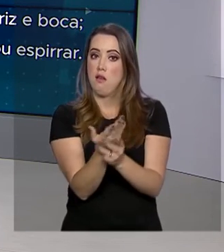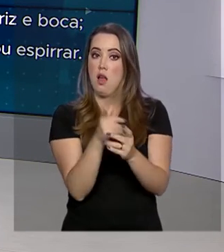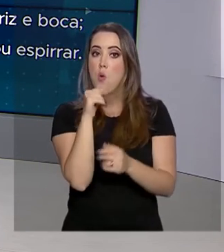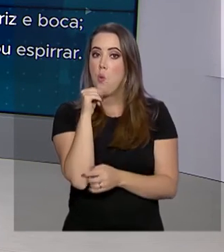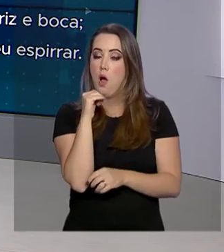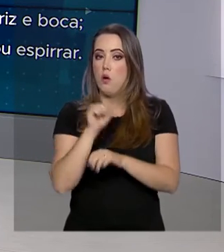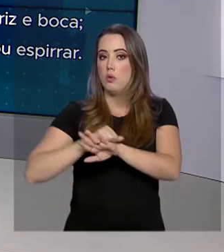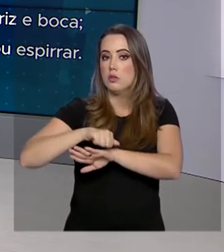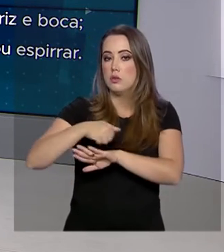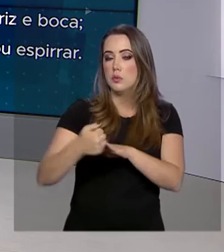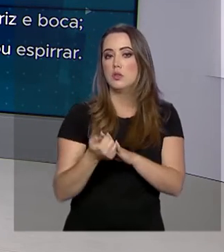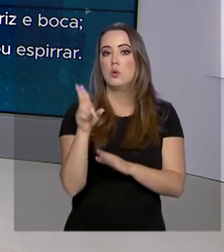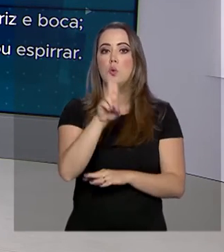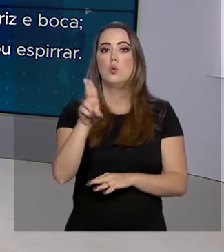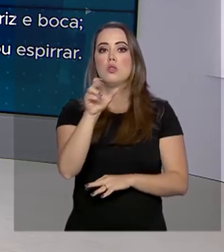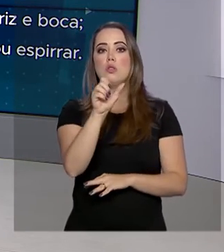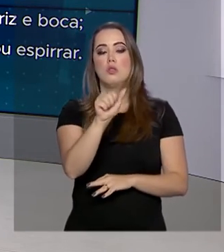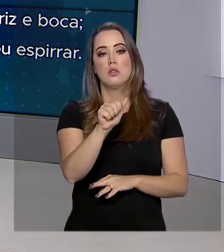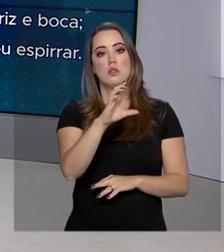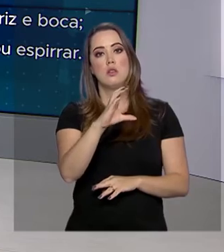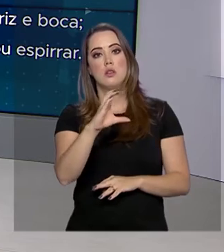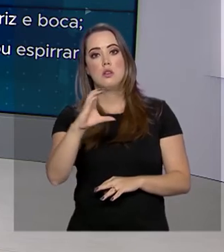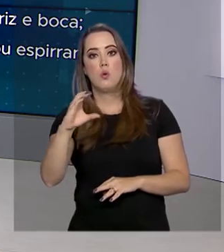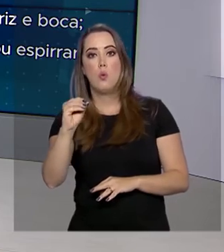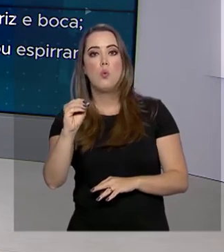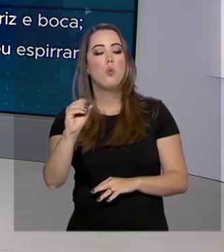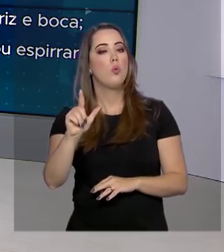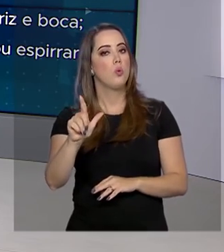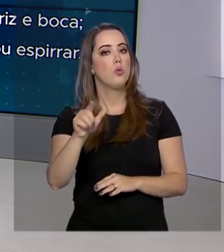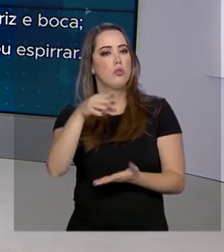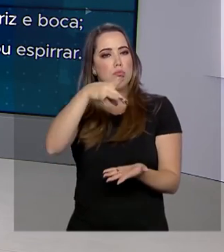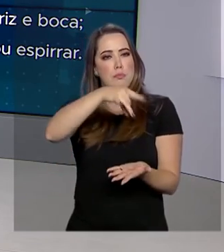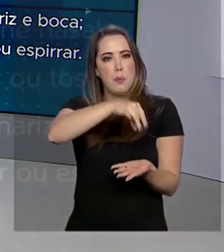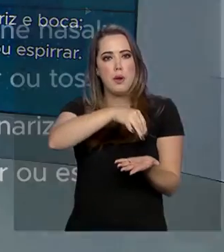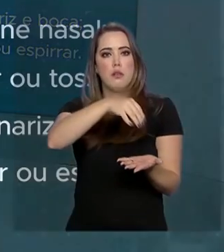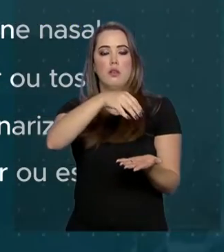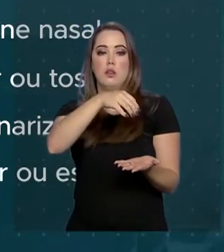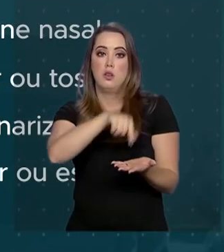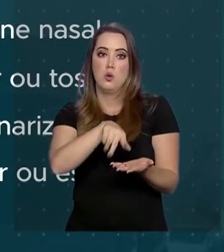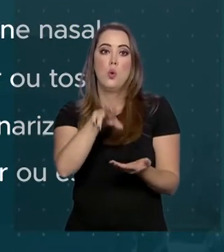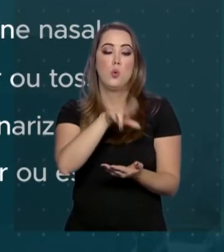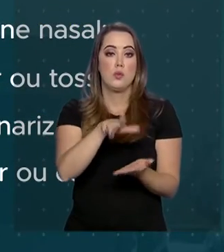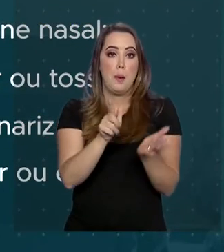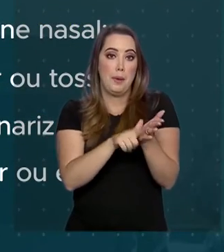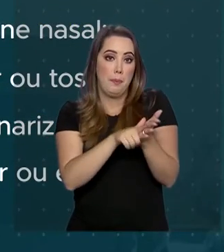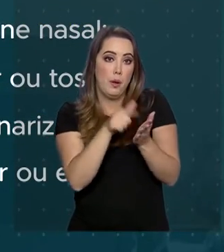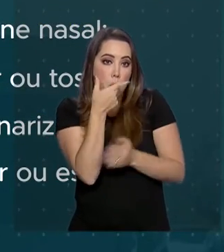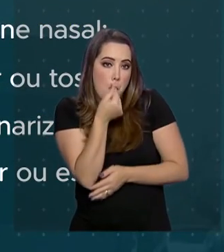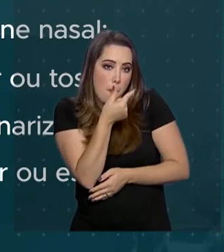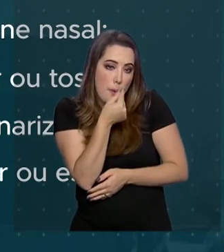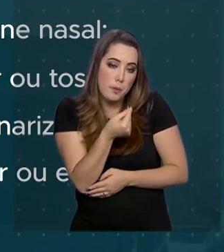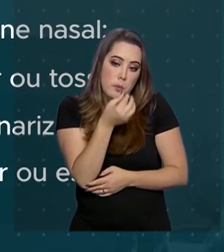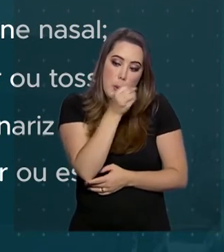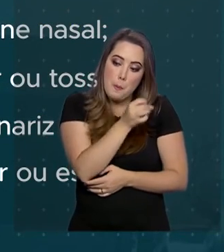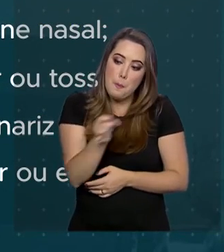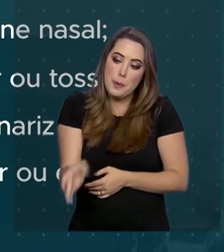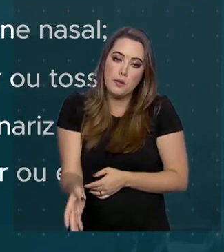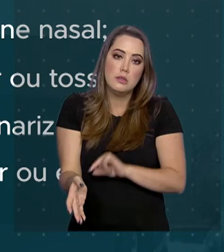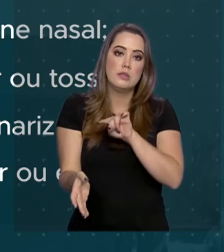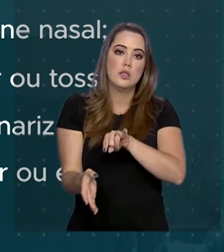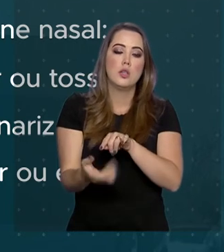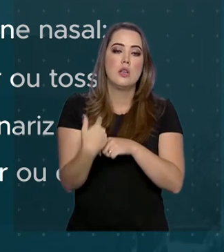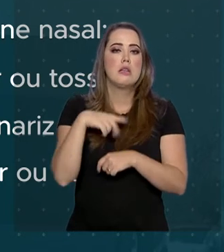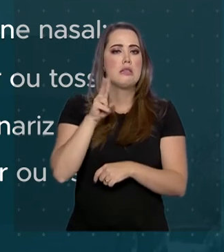água e sabonete. Usar álcool gel também nas mãos. Utilizar lenço descartável para higiene nasal. Cobrir